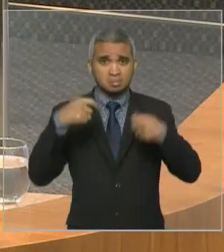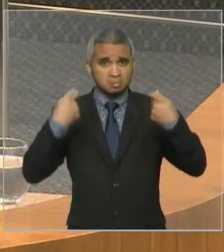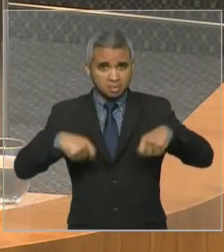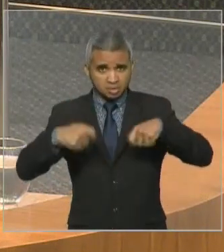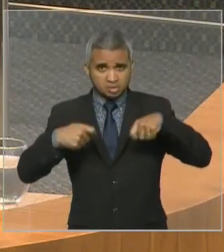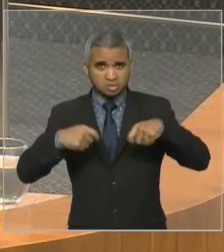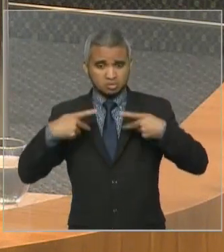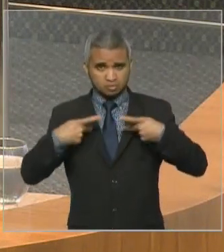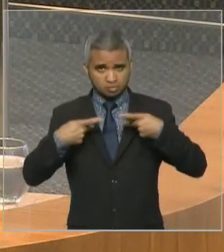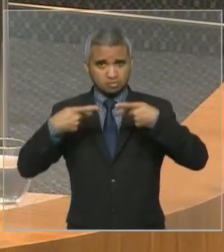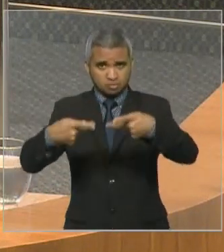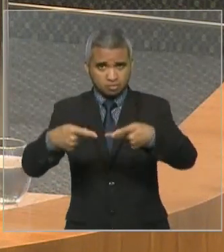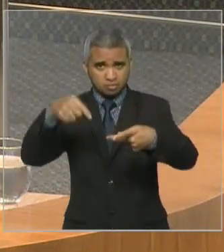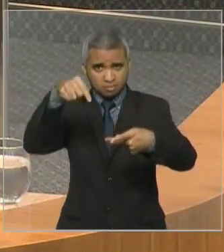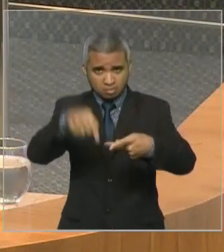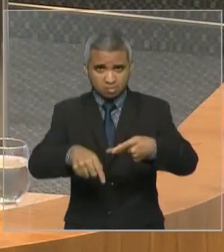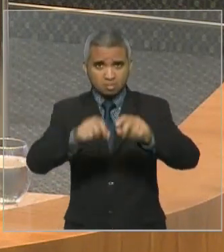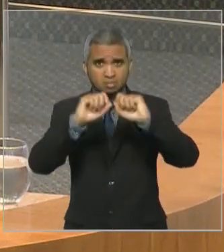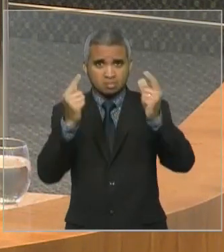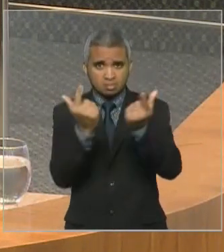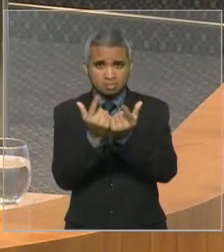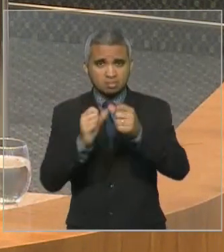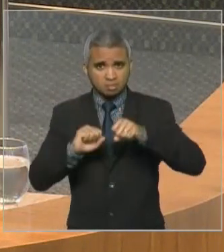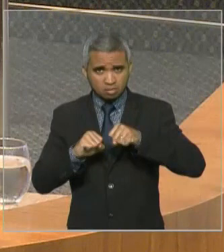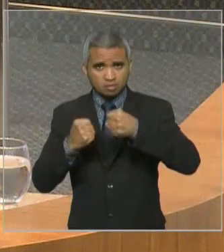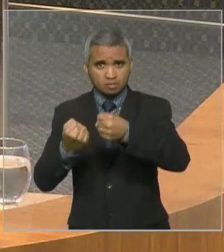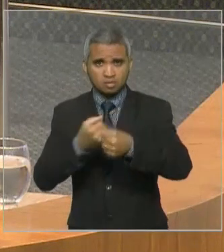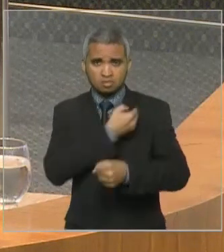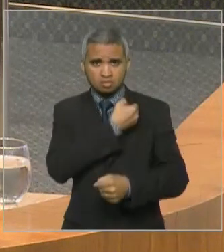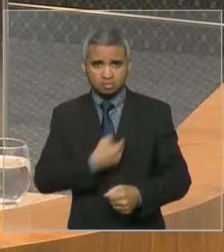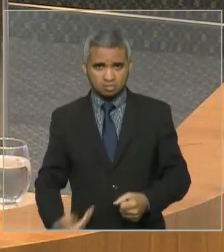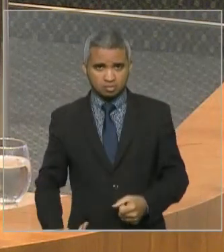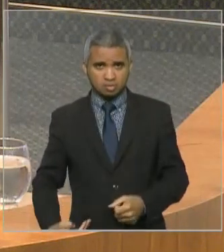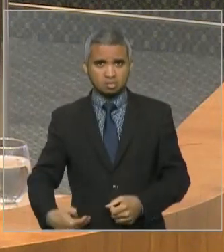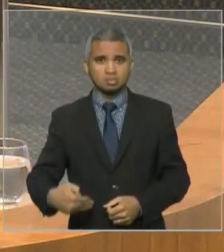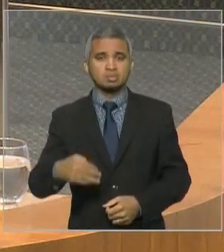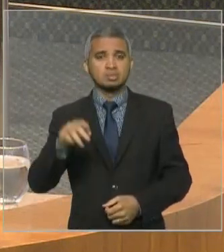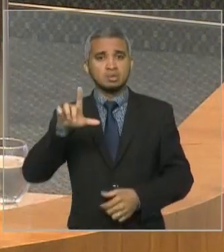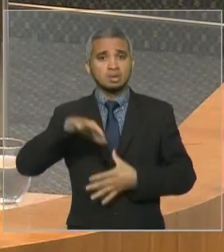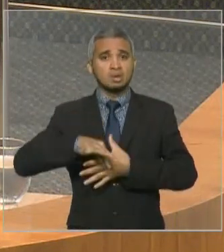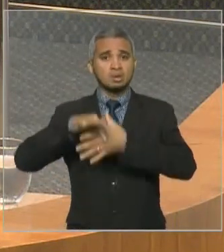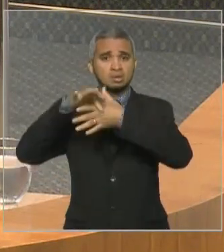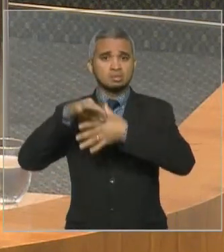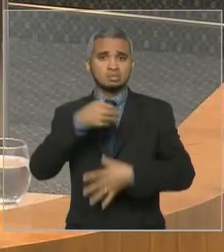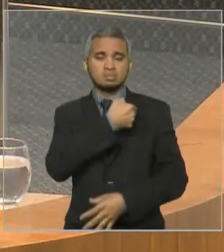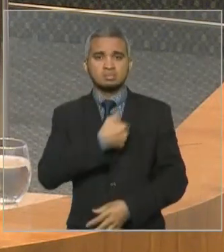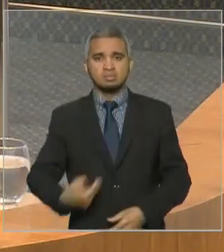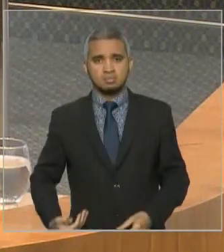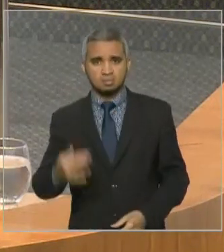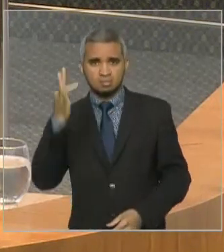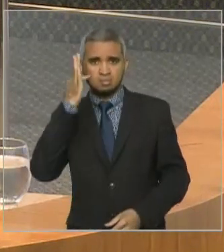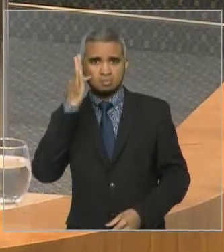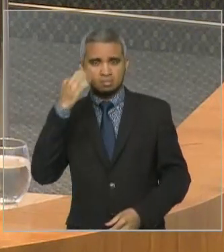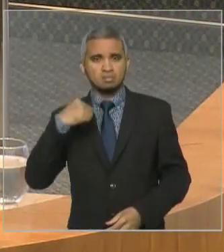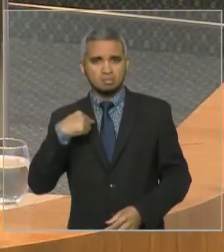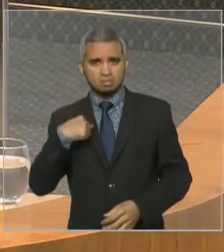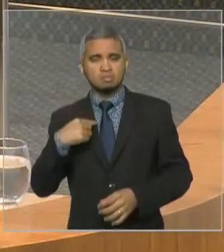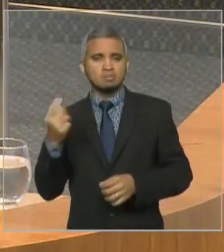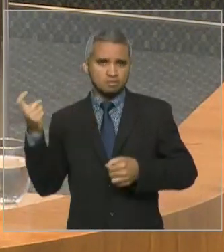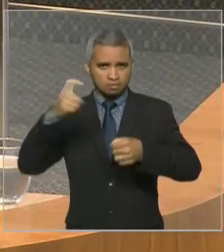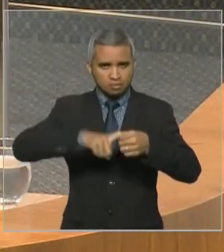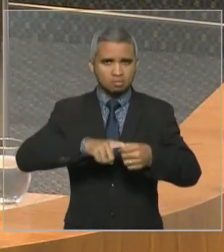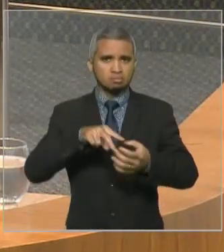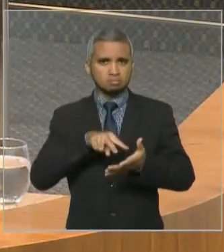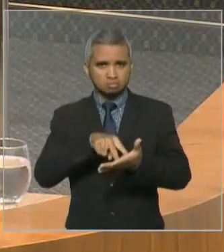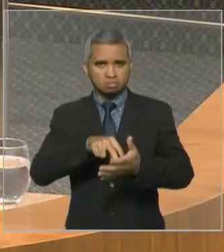esta casa para defender o governo que nós estamos fazendo sob a liderança do governador Flávio Dino, voltarei com muito êxito. Muito obrigado,